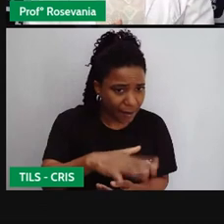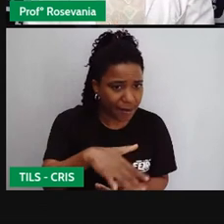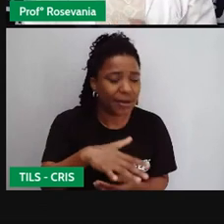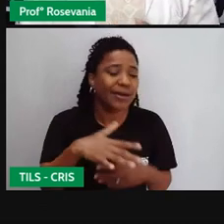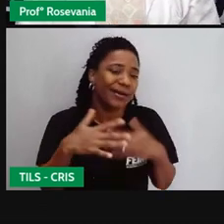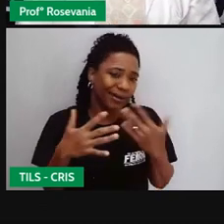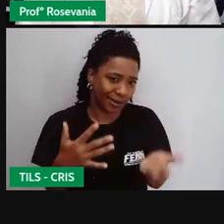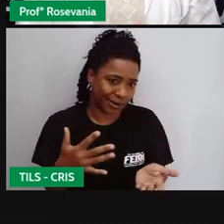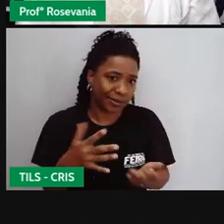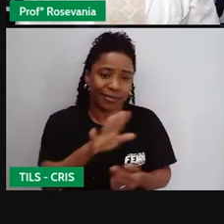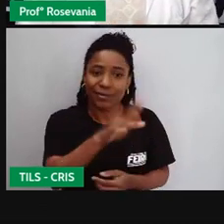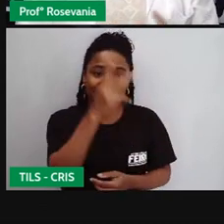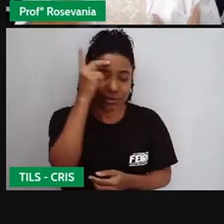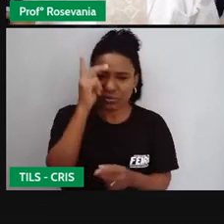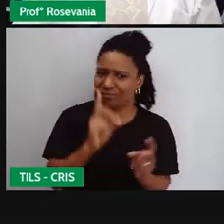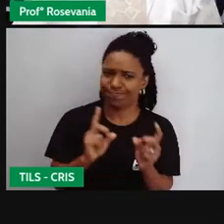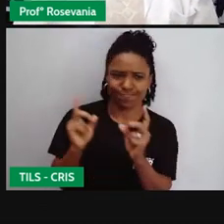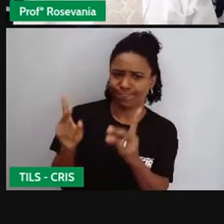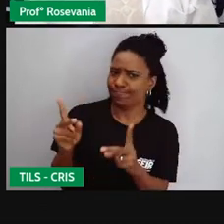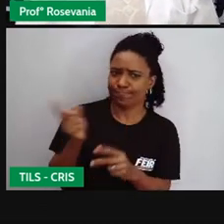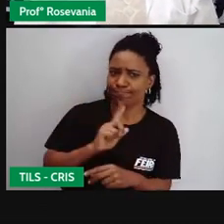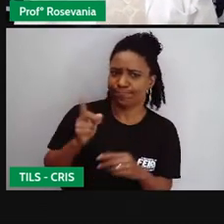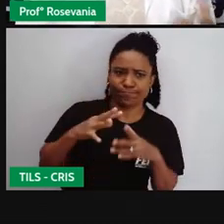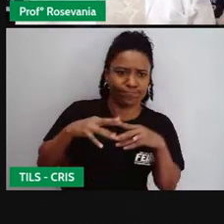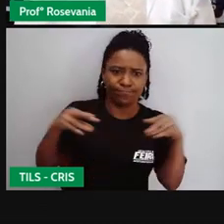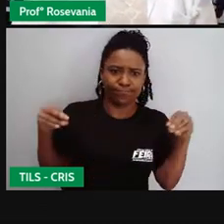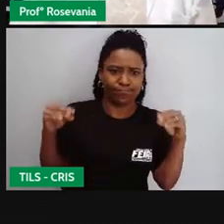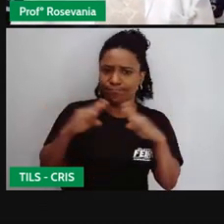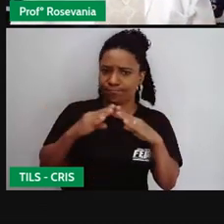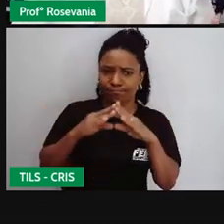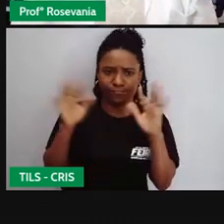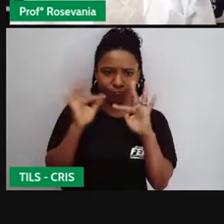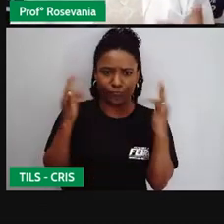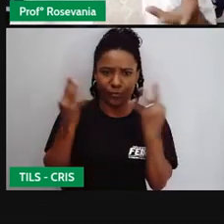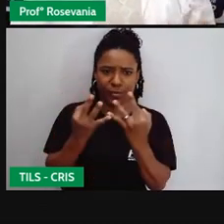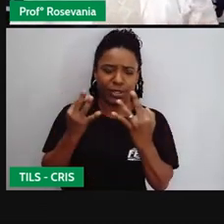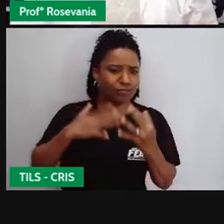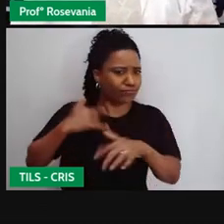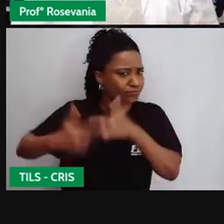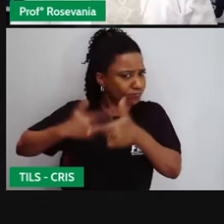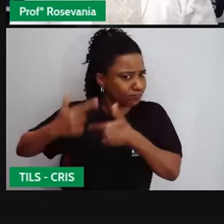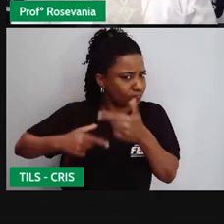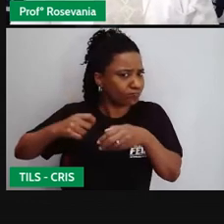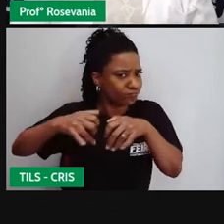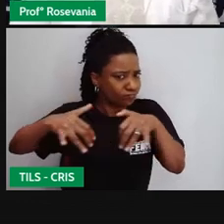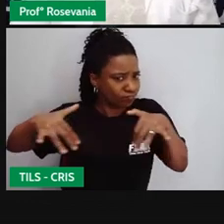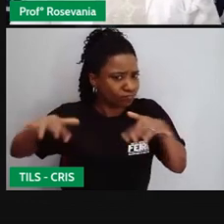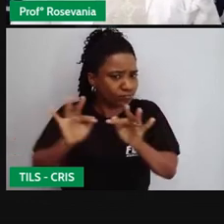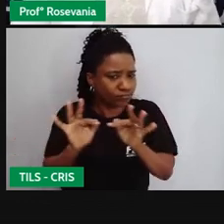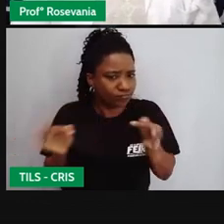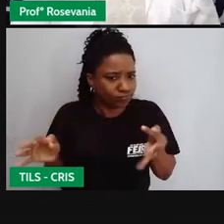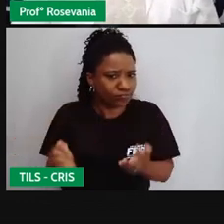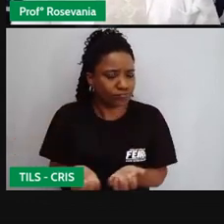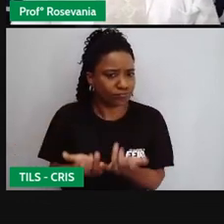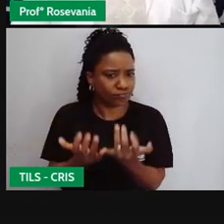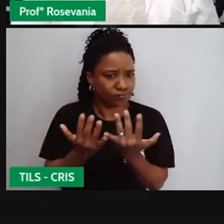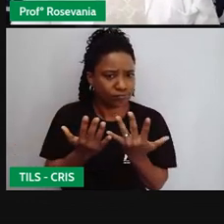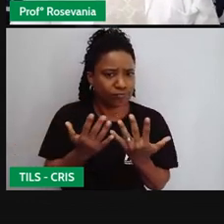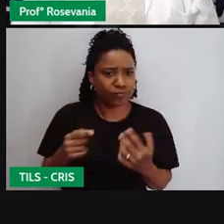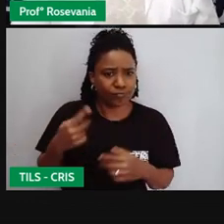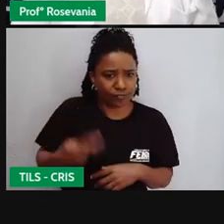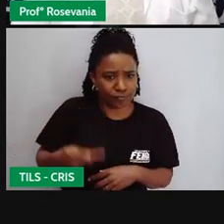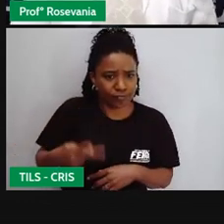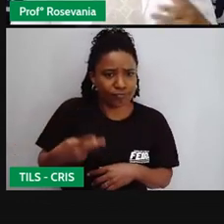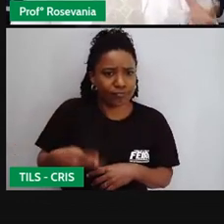social, que eles não querem deixar suas terras e vivem também daquilo, não sabem fazer outra coisa, não sei só aquilo, e aí, consequentemente,